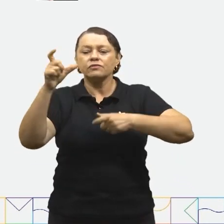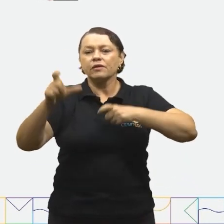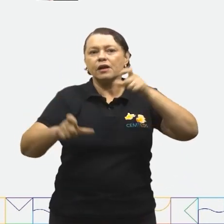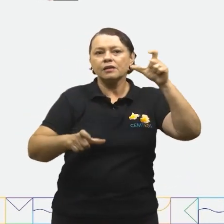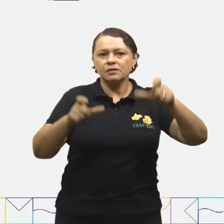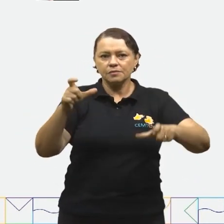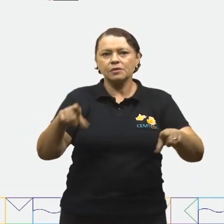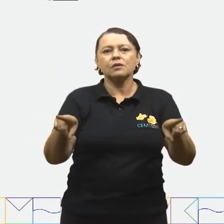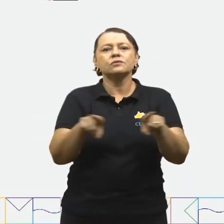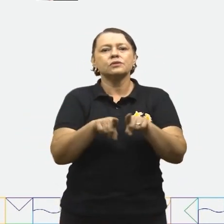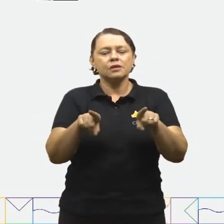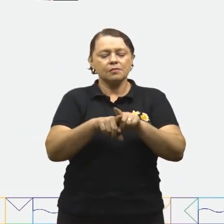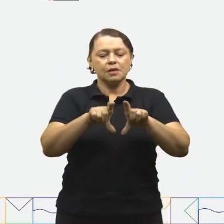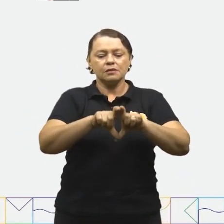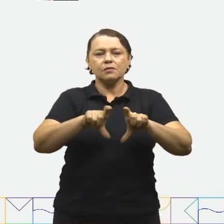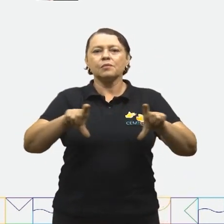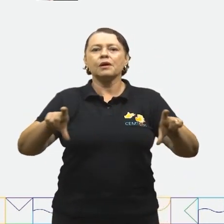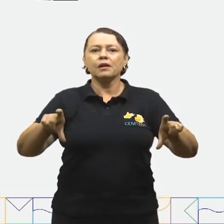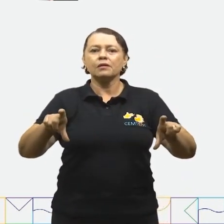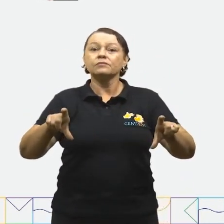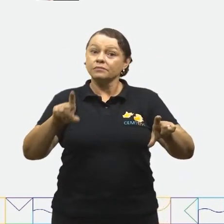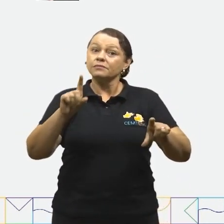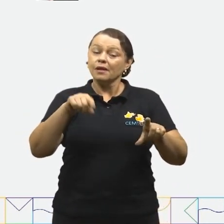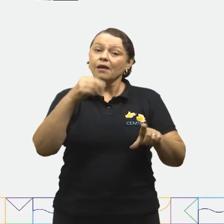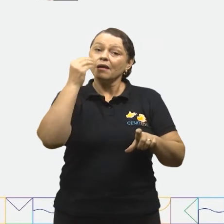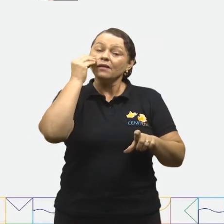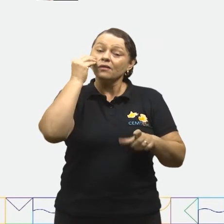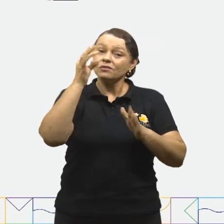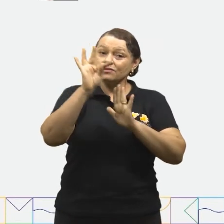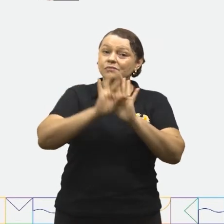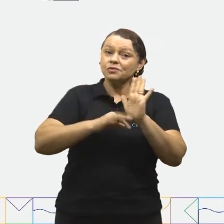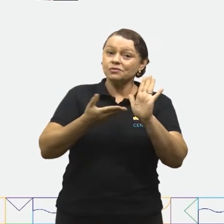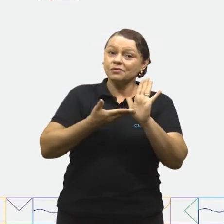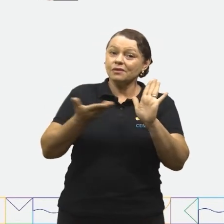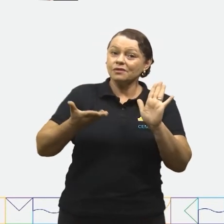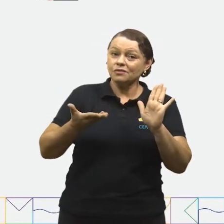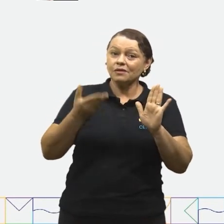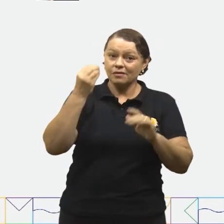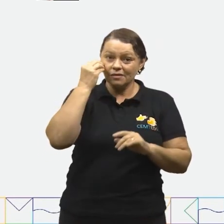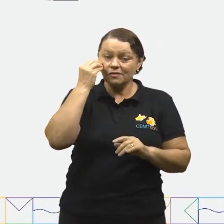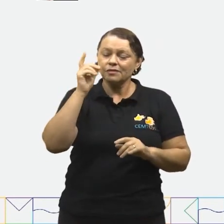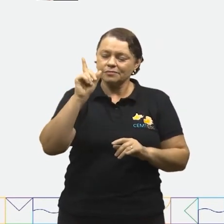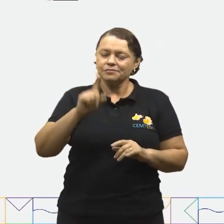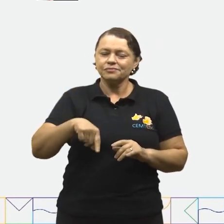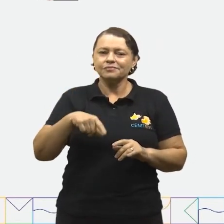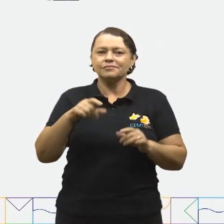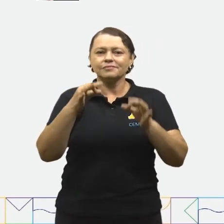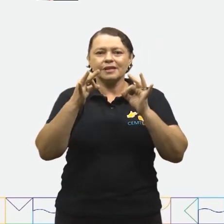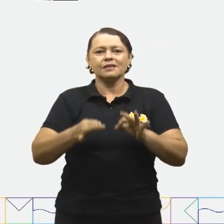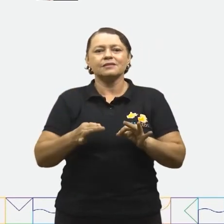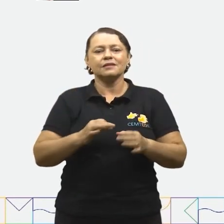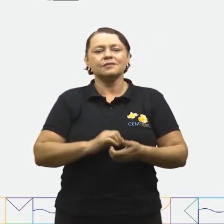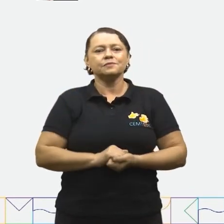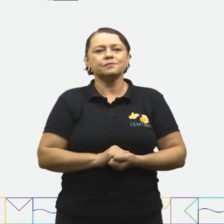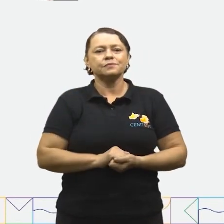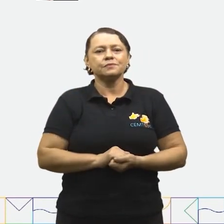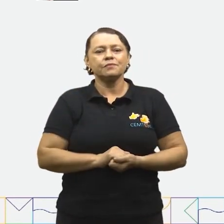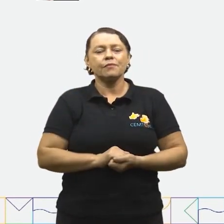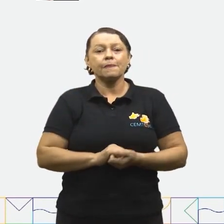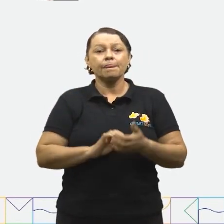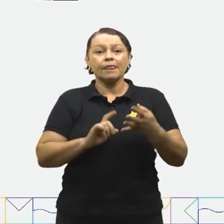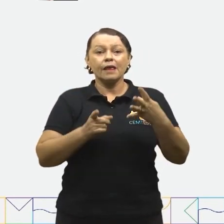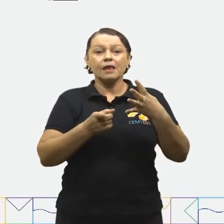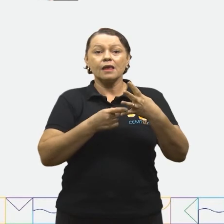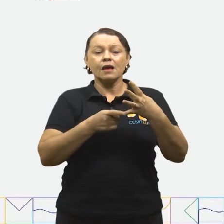também são parágrafos. Foi o que vimos agora há pouco. Realmente, as falas são parágrafos. E por